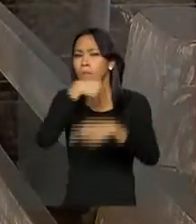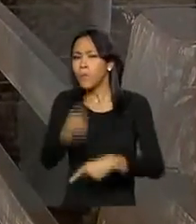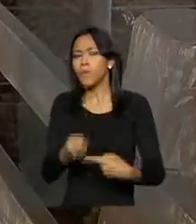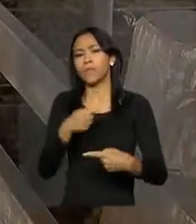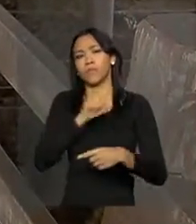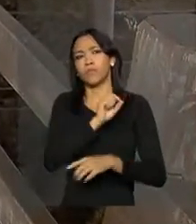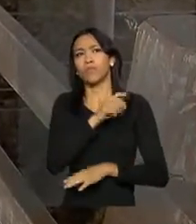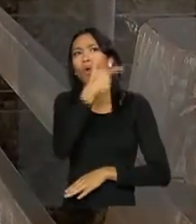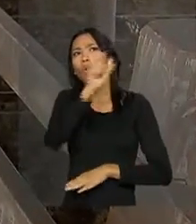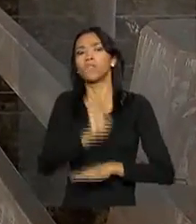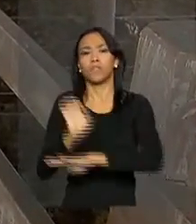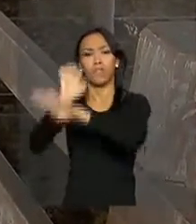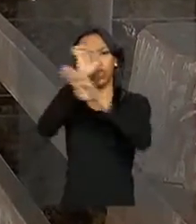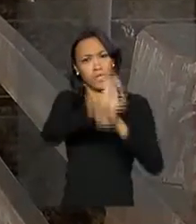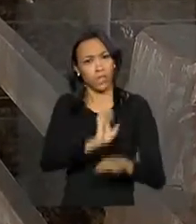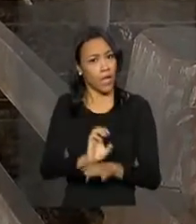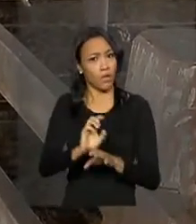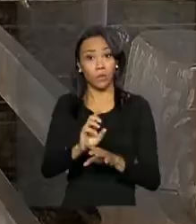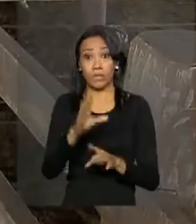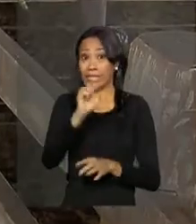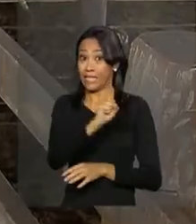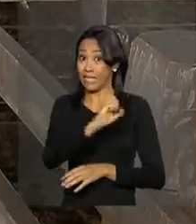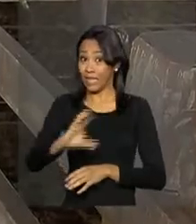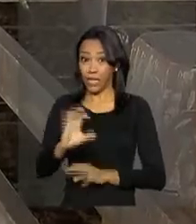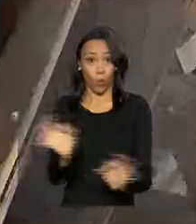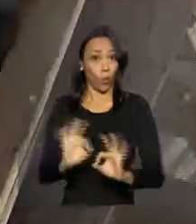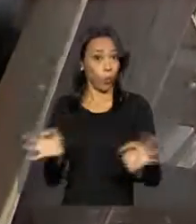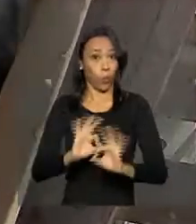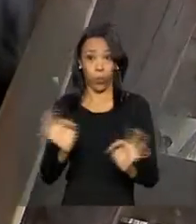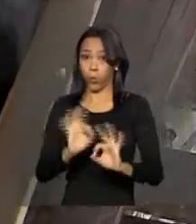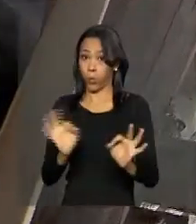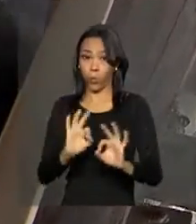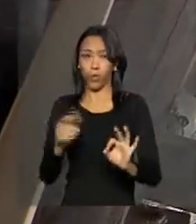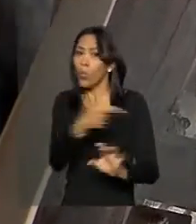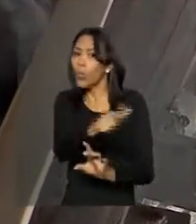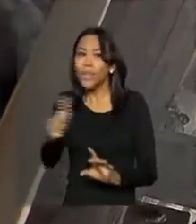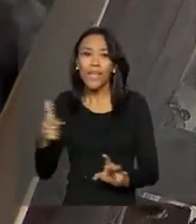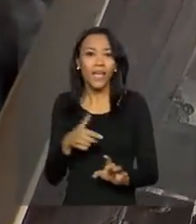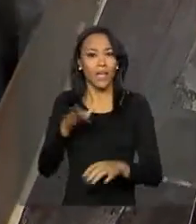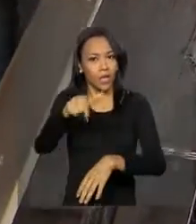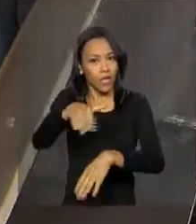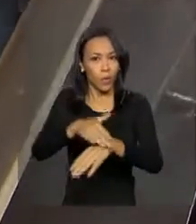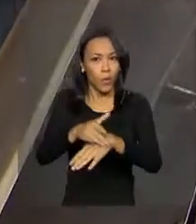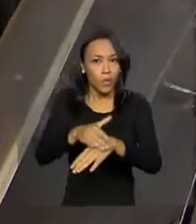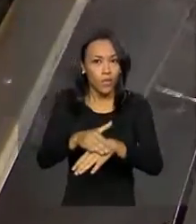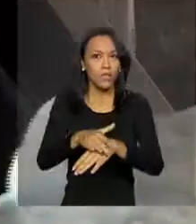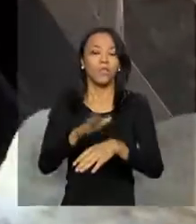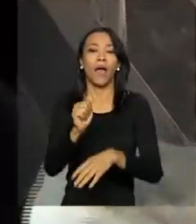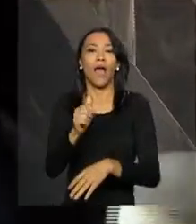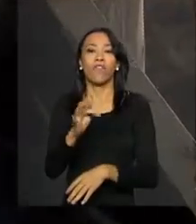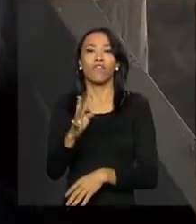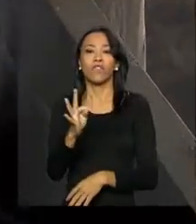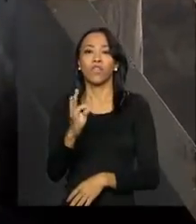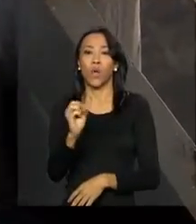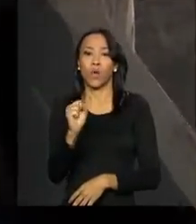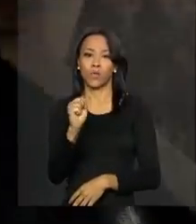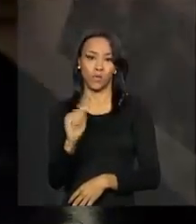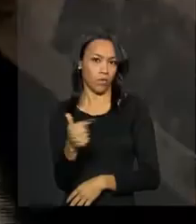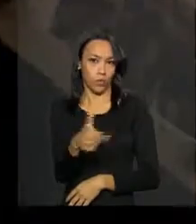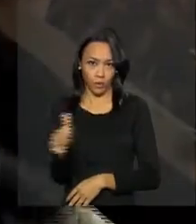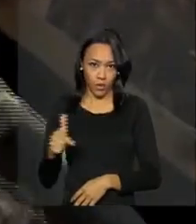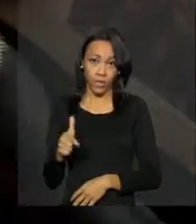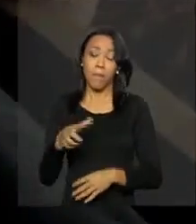estados, menos em Santa Catarina, que é reconhecido como livre de febre aftosa sem vacinação. A estimativa é que